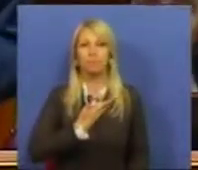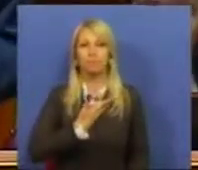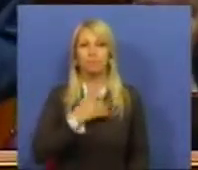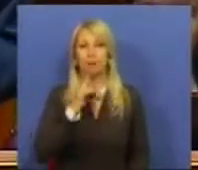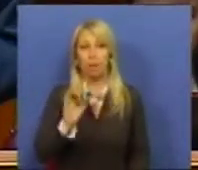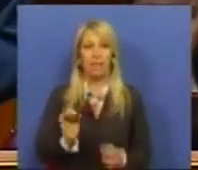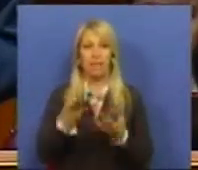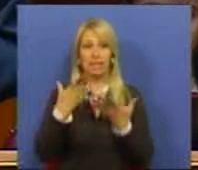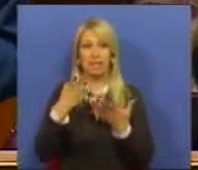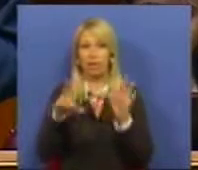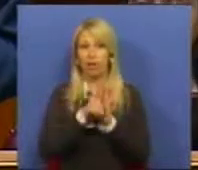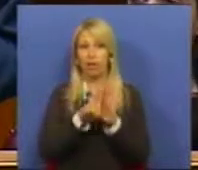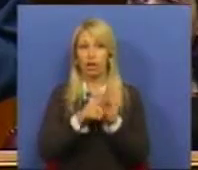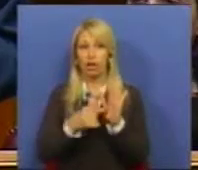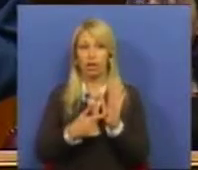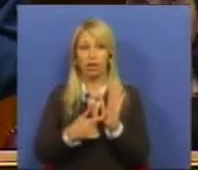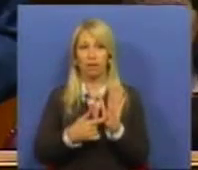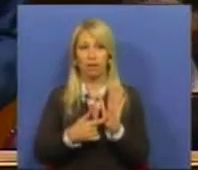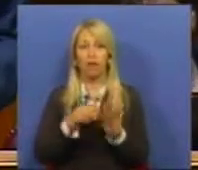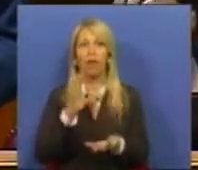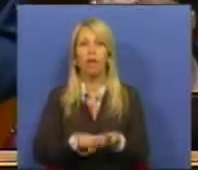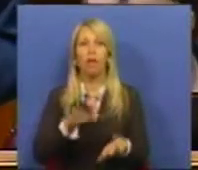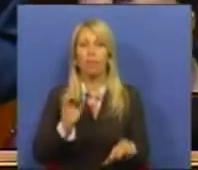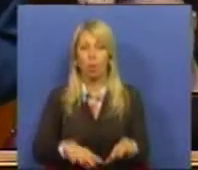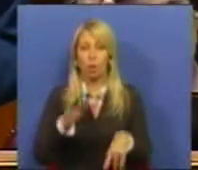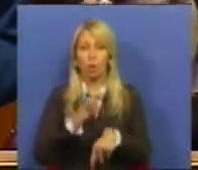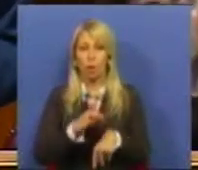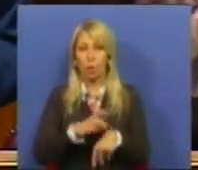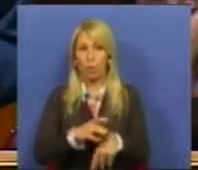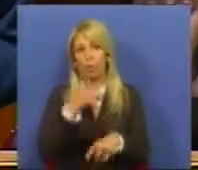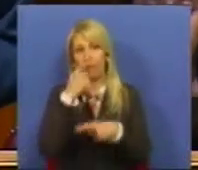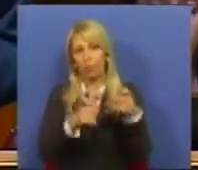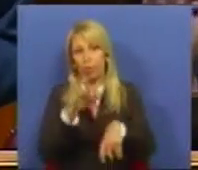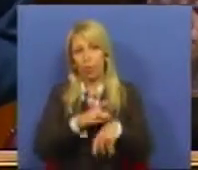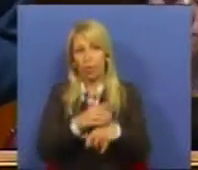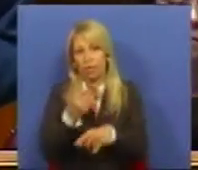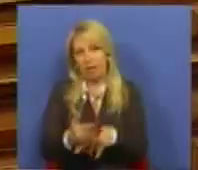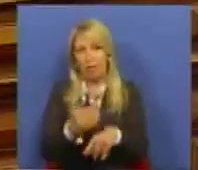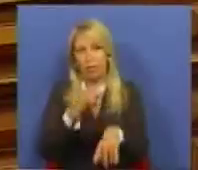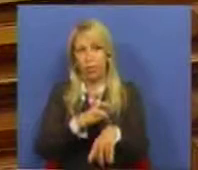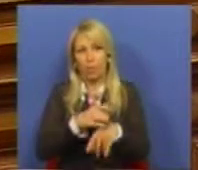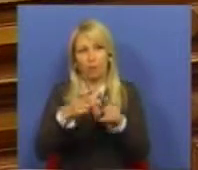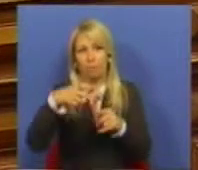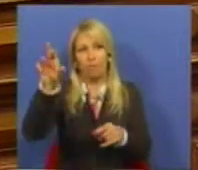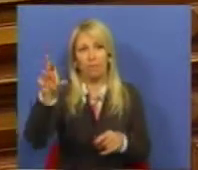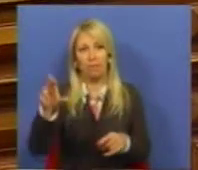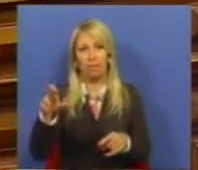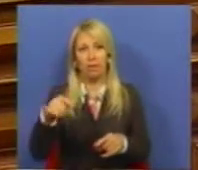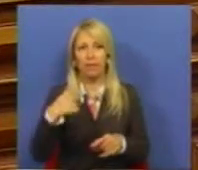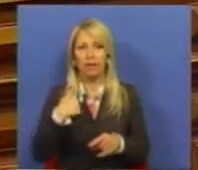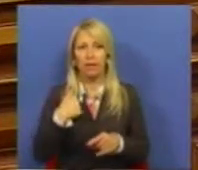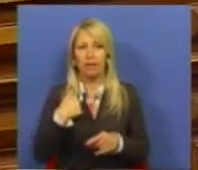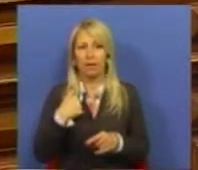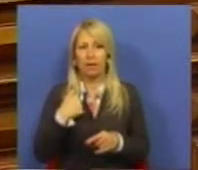uma iniciativa legislativa a propósito da doença e dos doentes crónicos, fiquei com uma